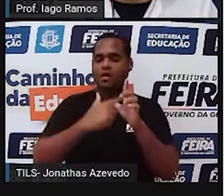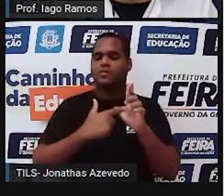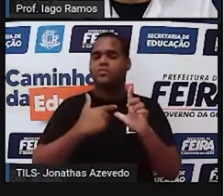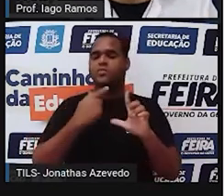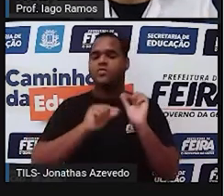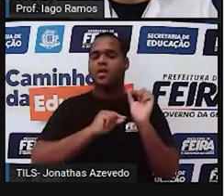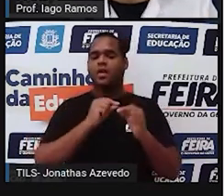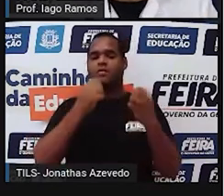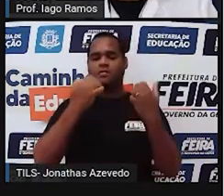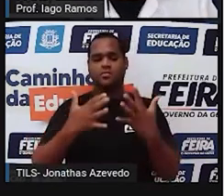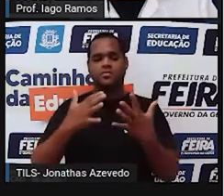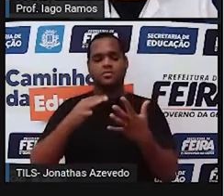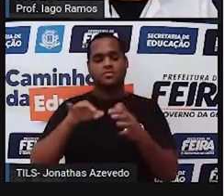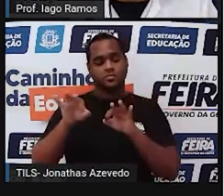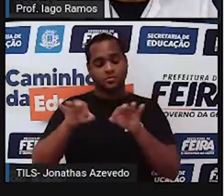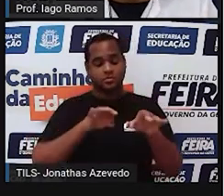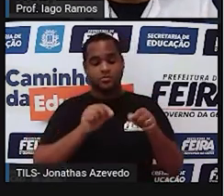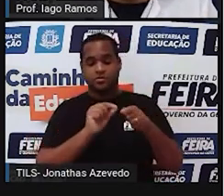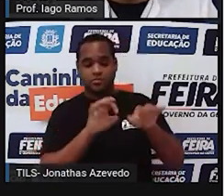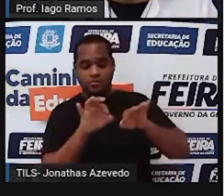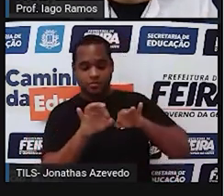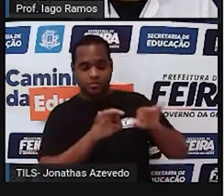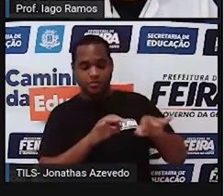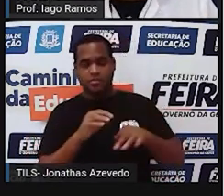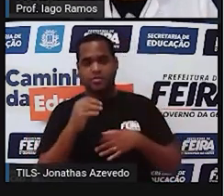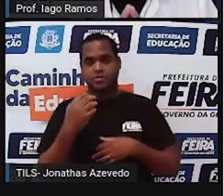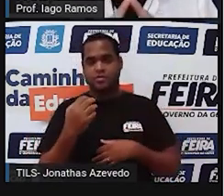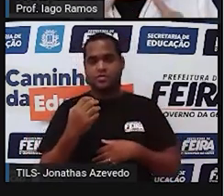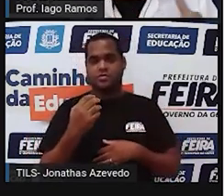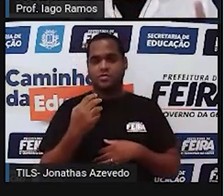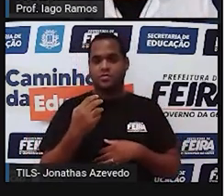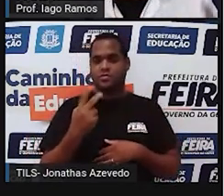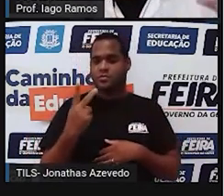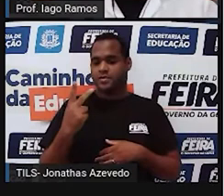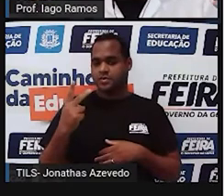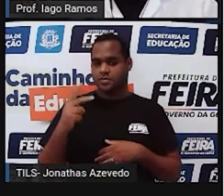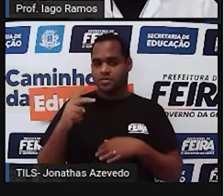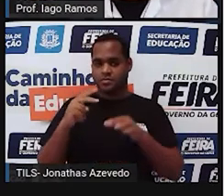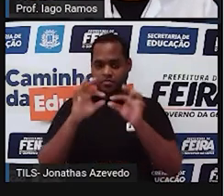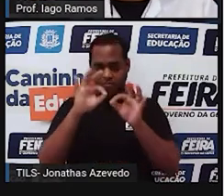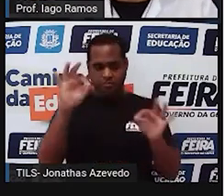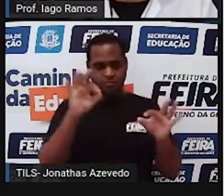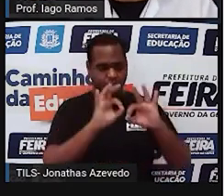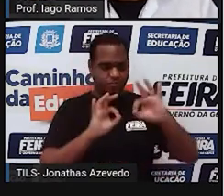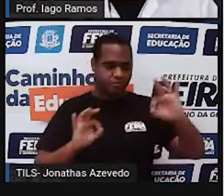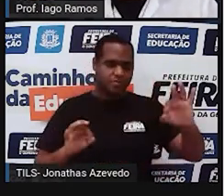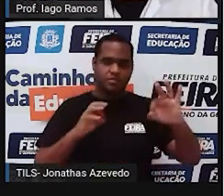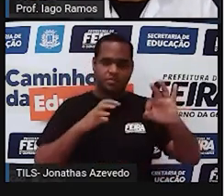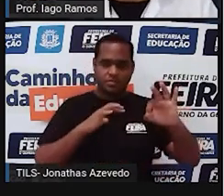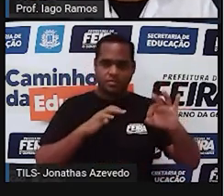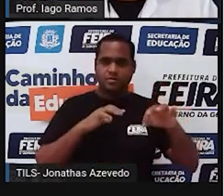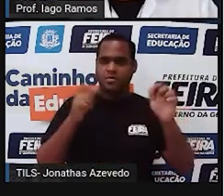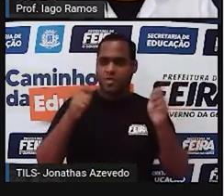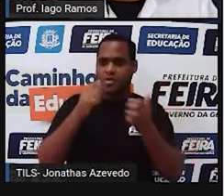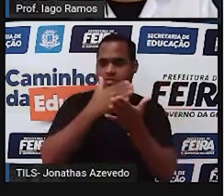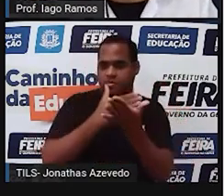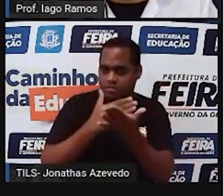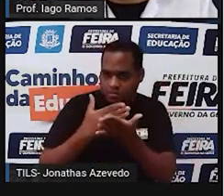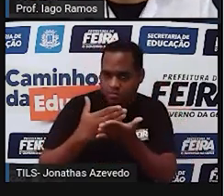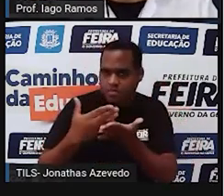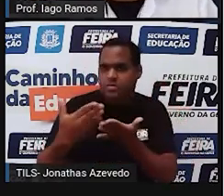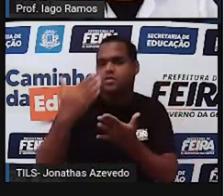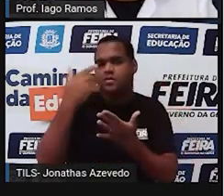na construção que eu fiz, duas semirretas saindo do mesmo ponto de origem formam uma